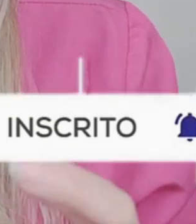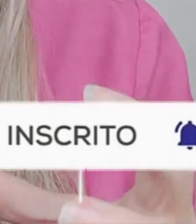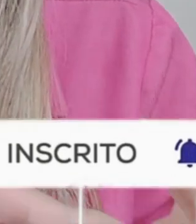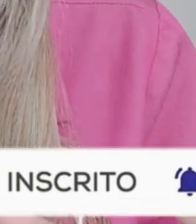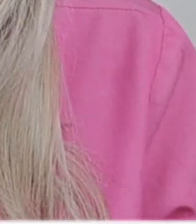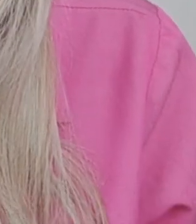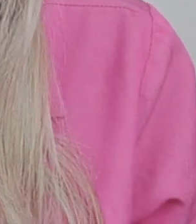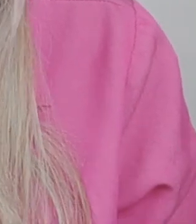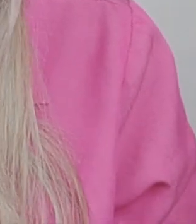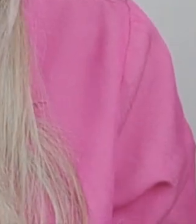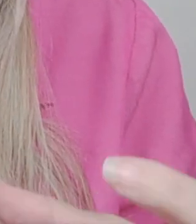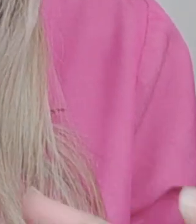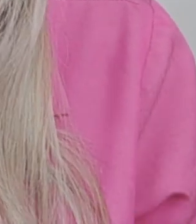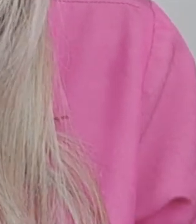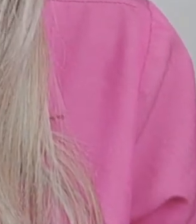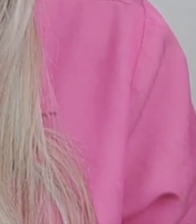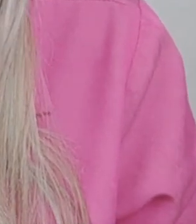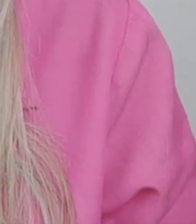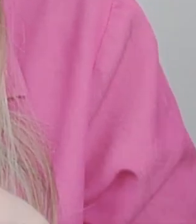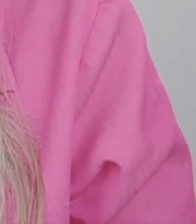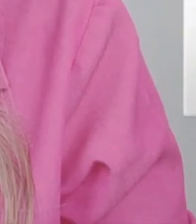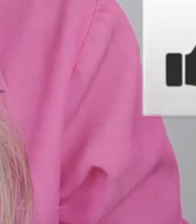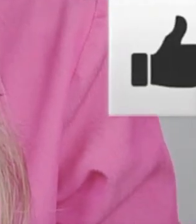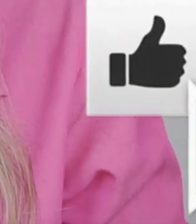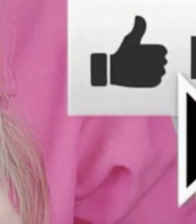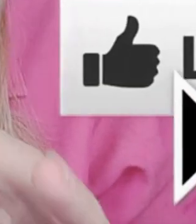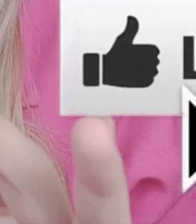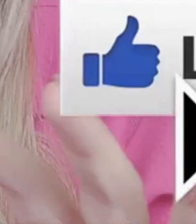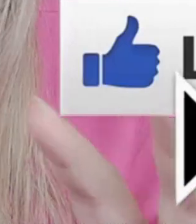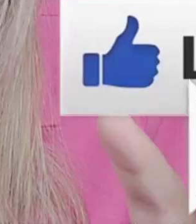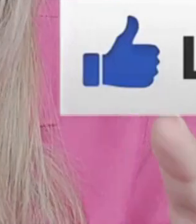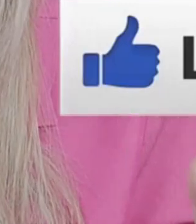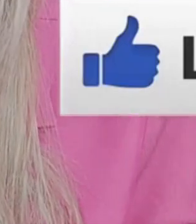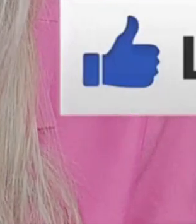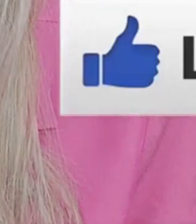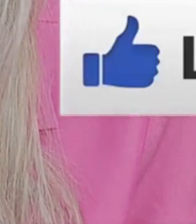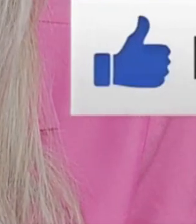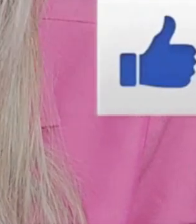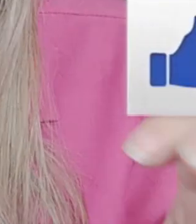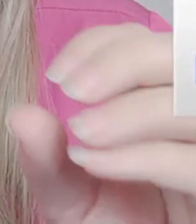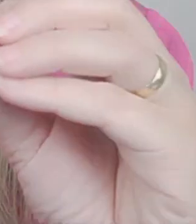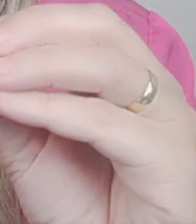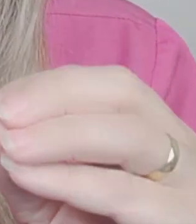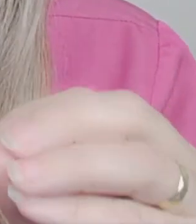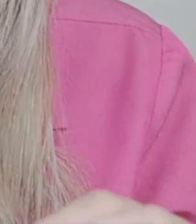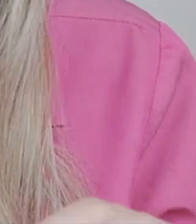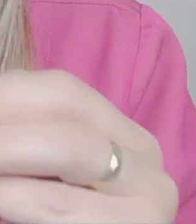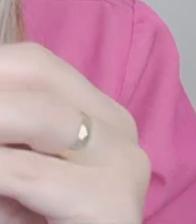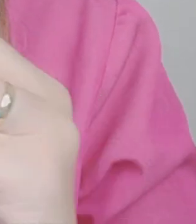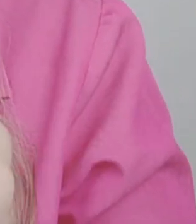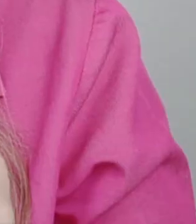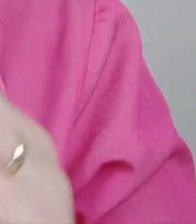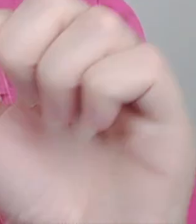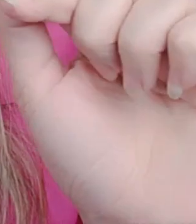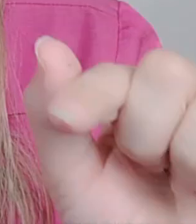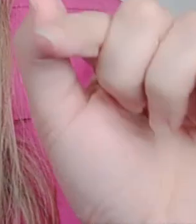iria trabalhar, iria oferecer pra vocês o empréstimo consignado, podem ficar tranquilos, tá gente? Porque acabou de ser